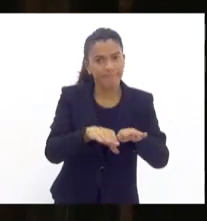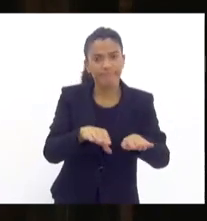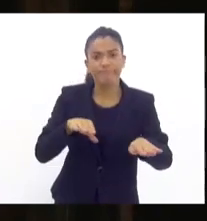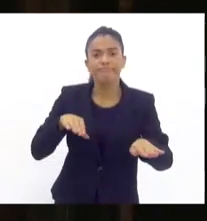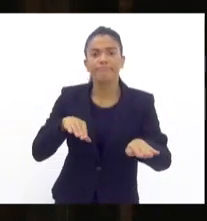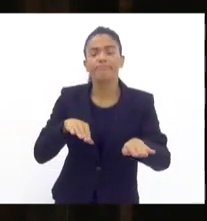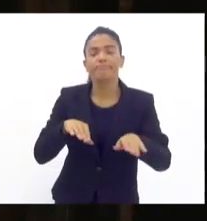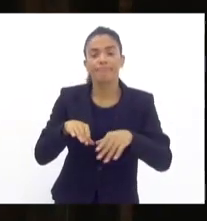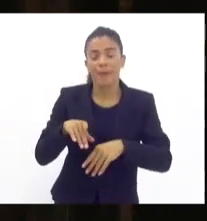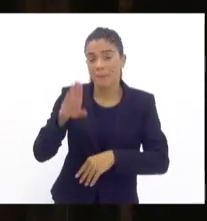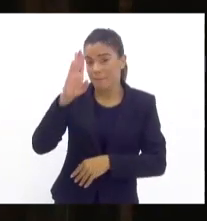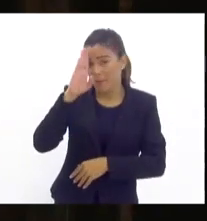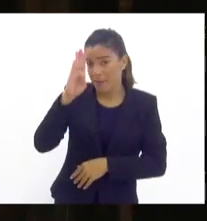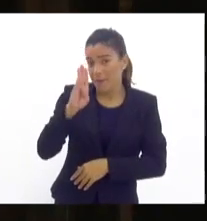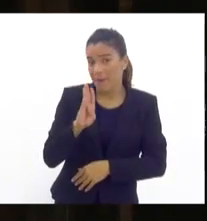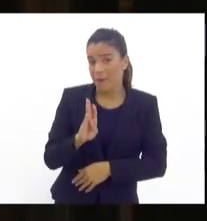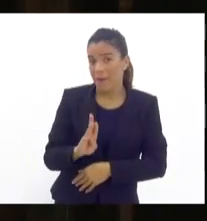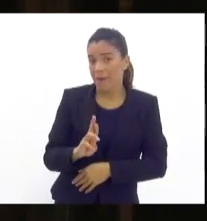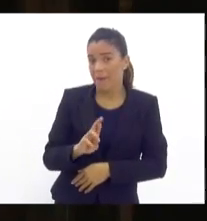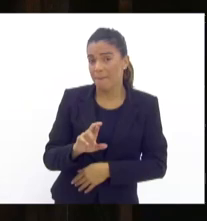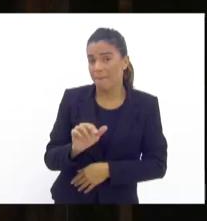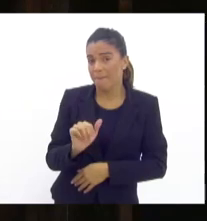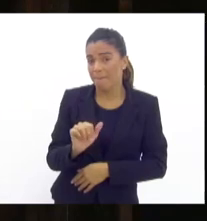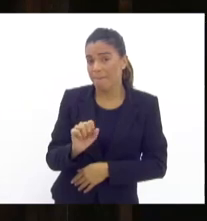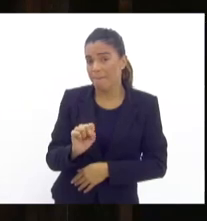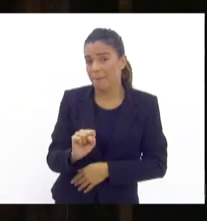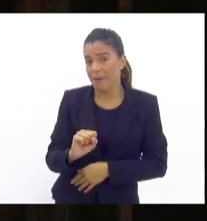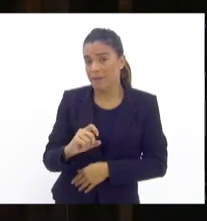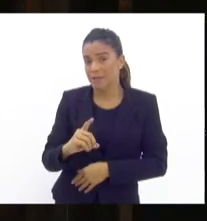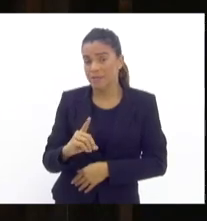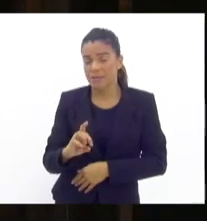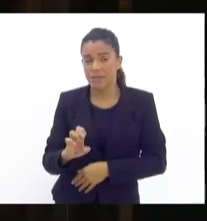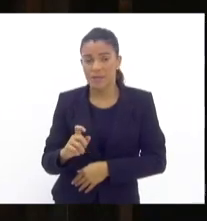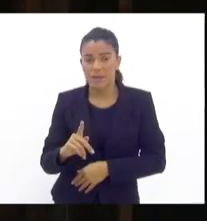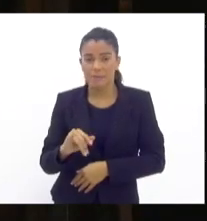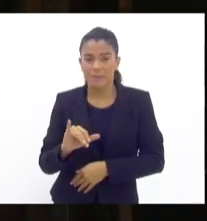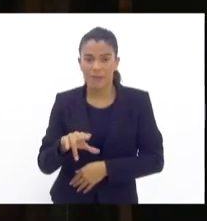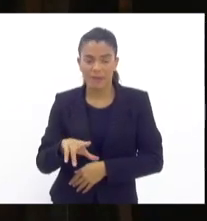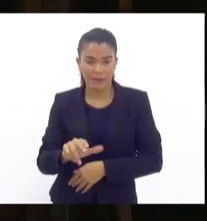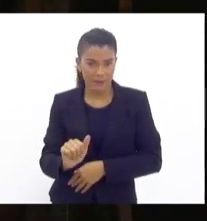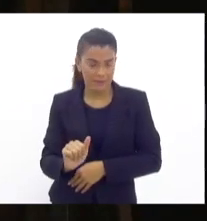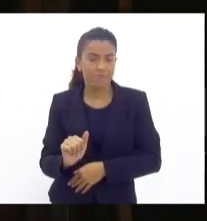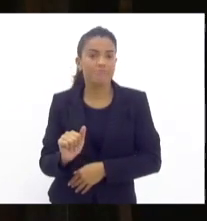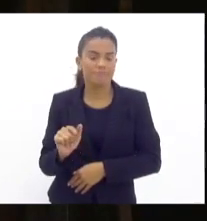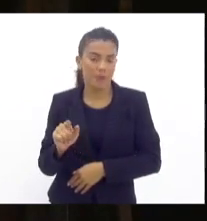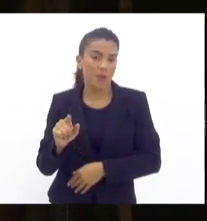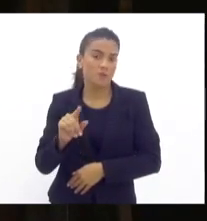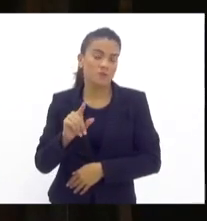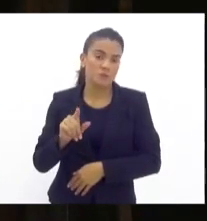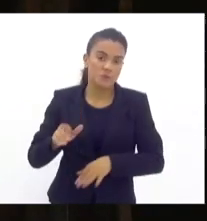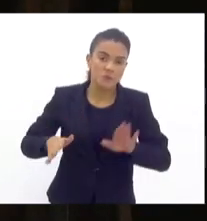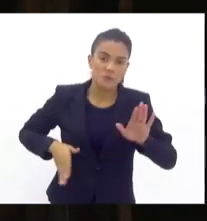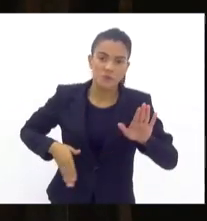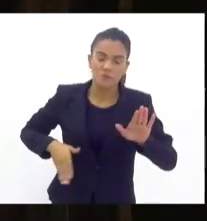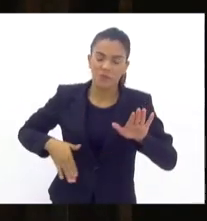em Bras de Pina, na Cinco Bocas, eles estavam avançando realmente muito, estavam,